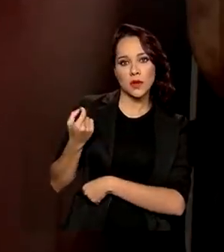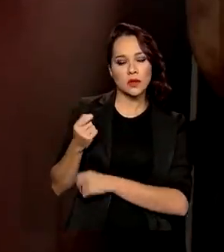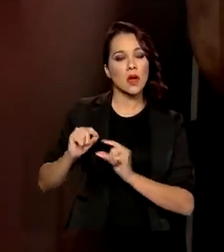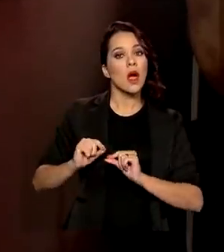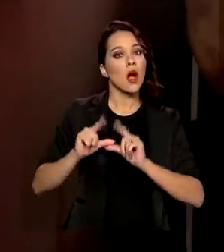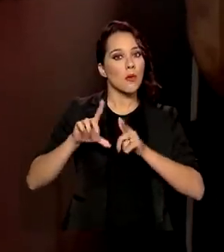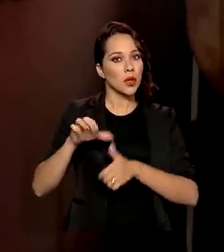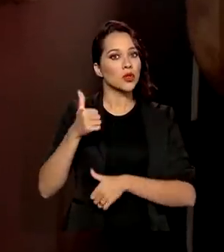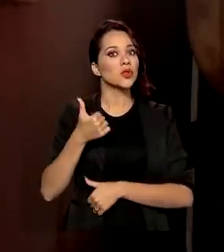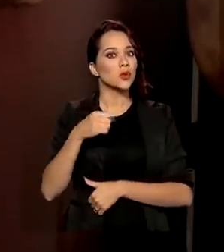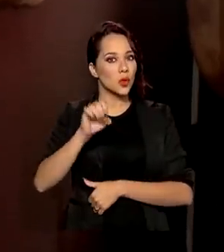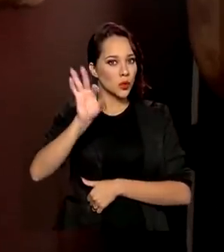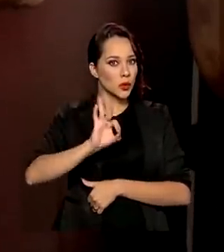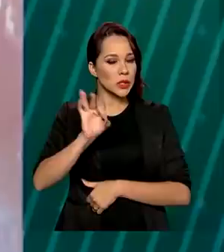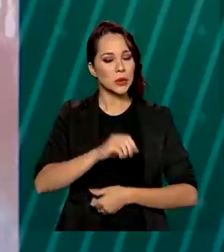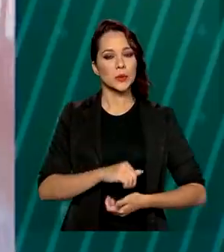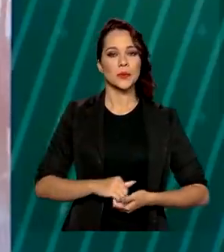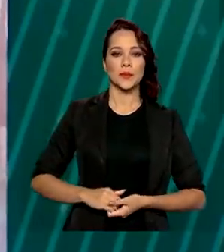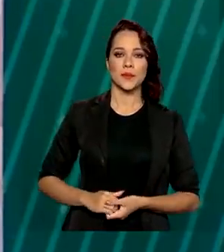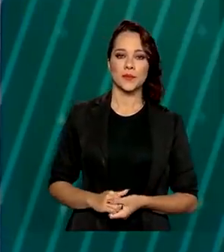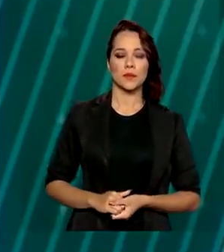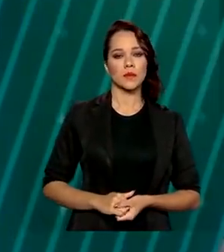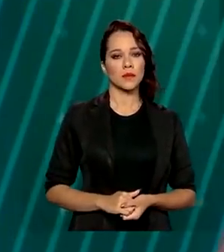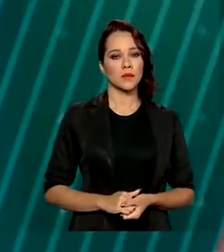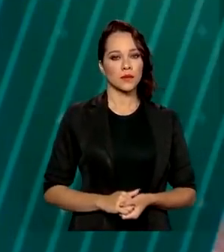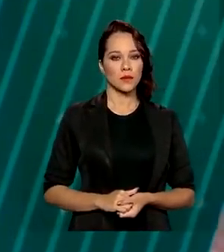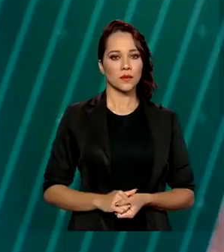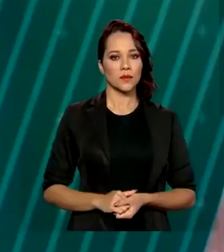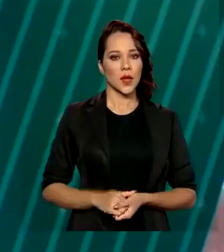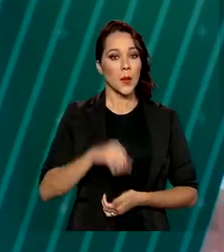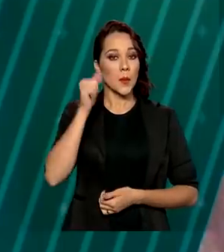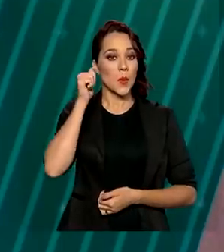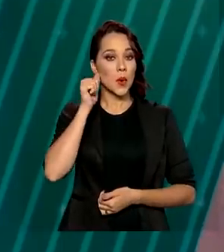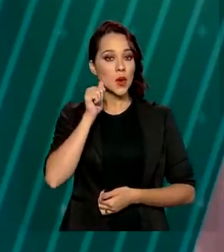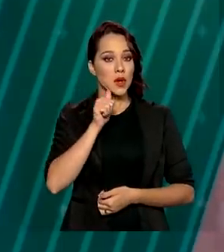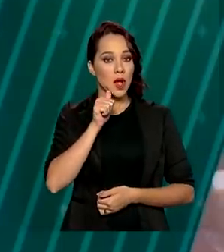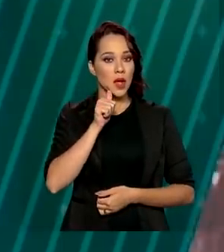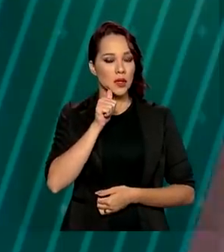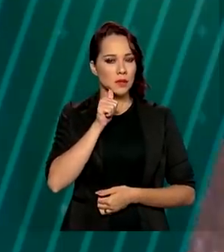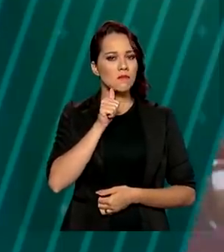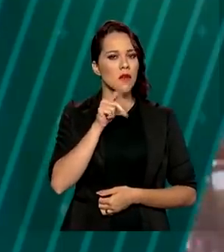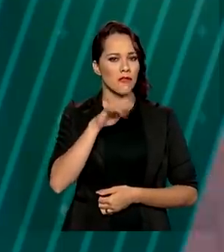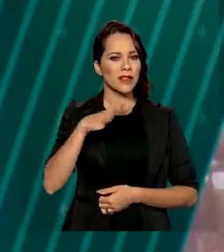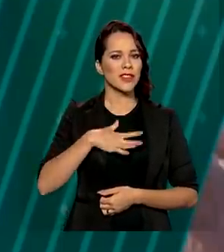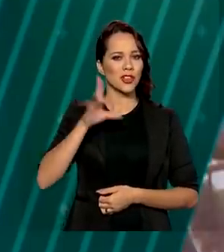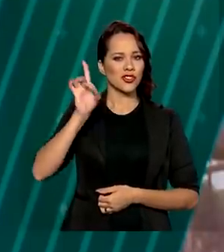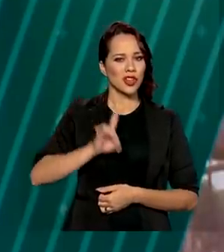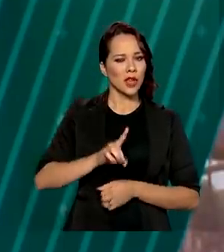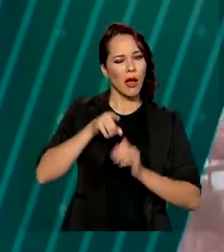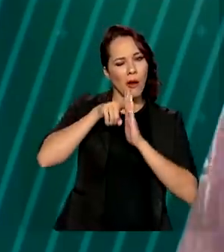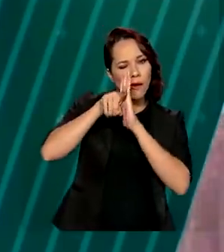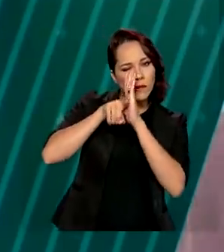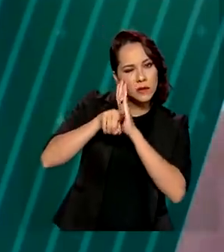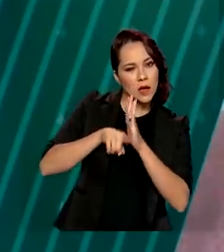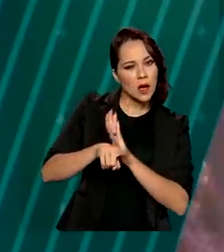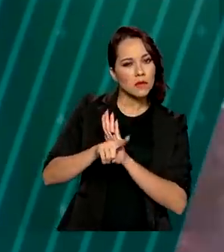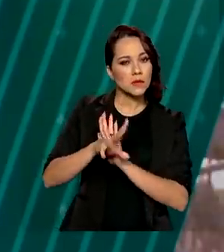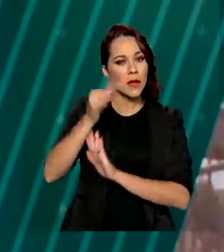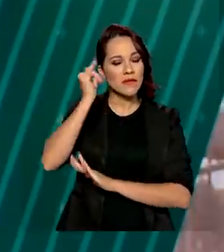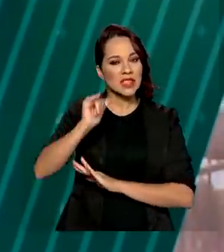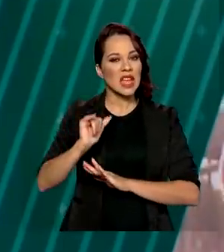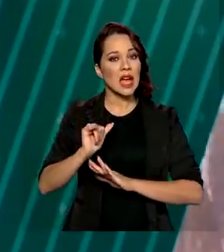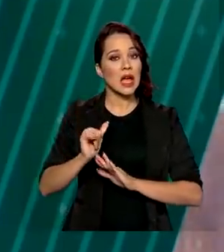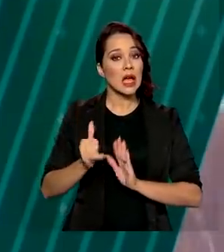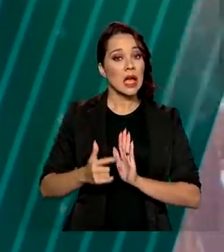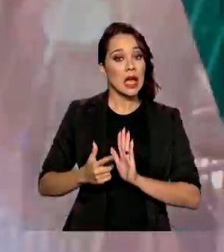aumento de 18%. Mulheres a partir da puberdade vão ter direito a fazer exames para prevenção de